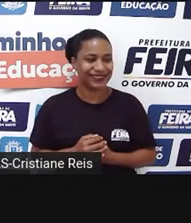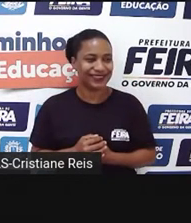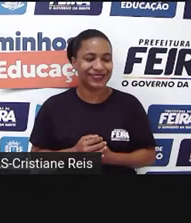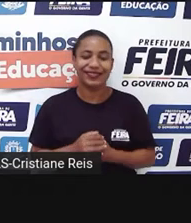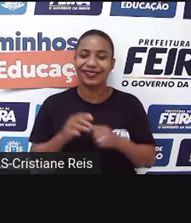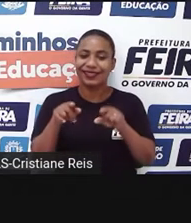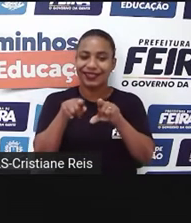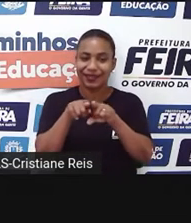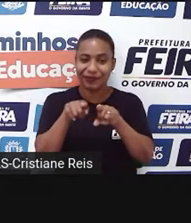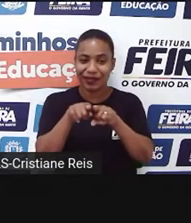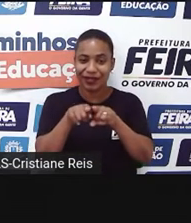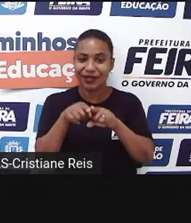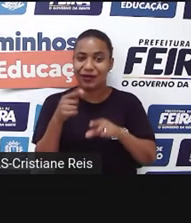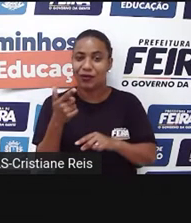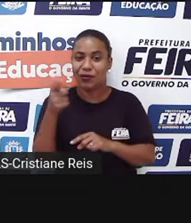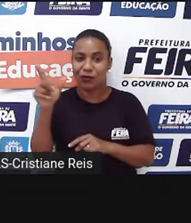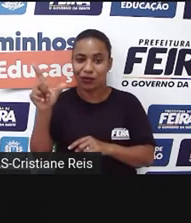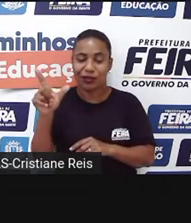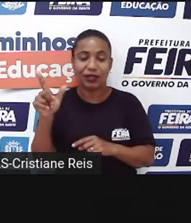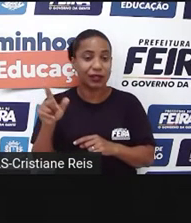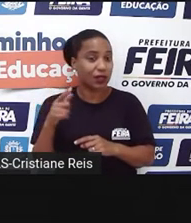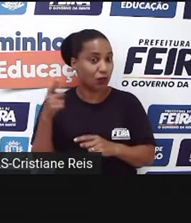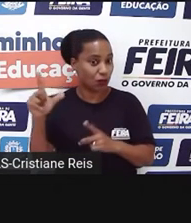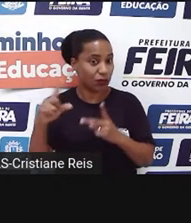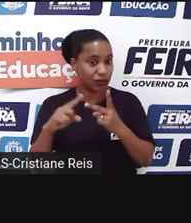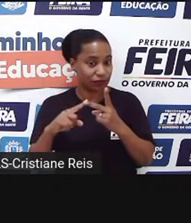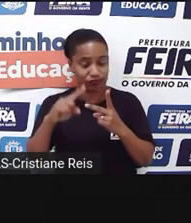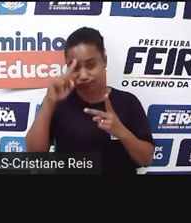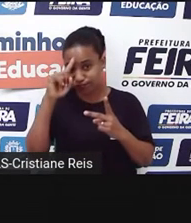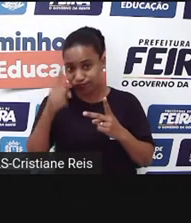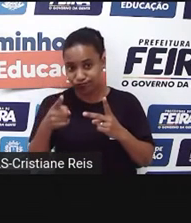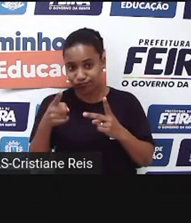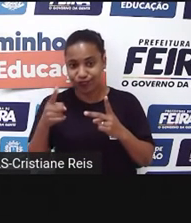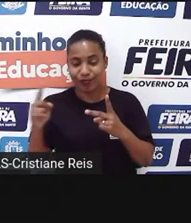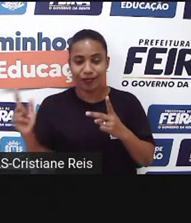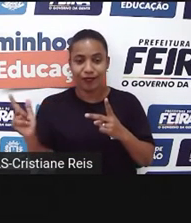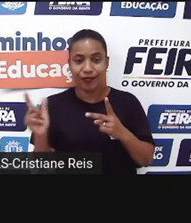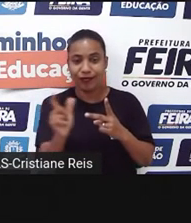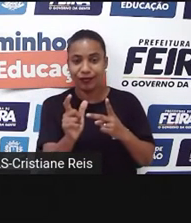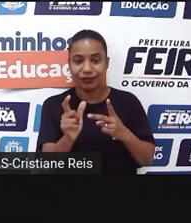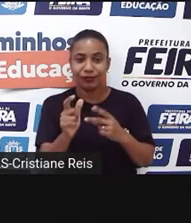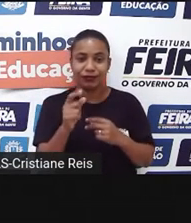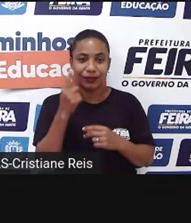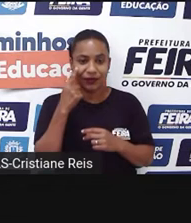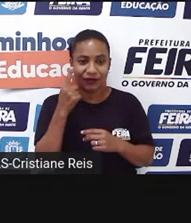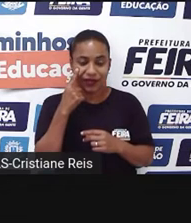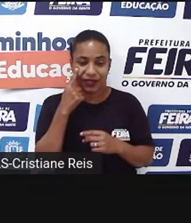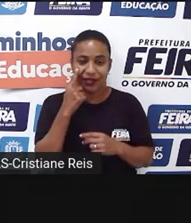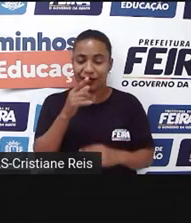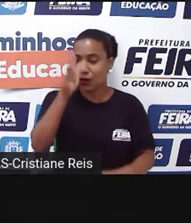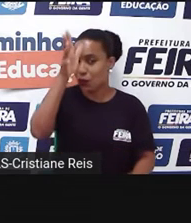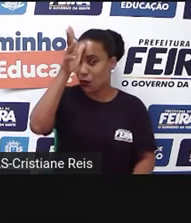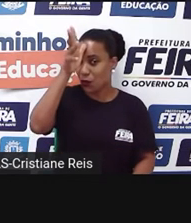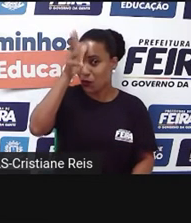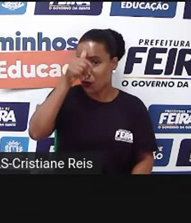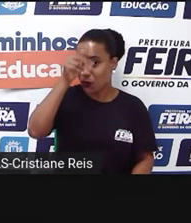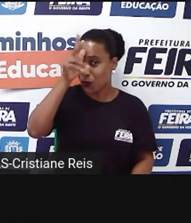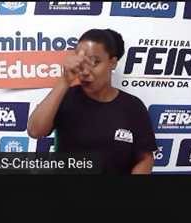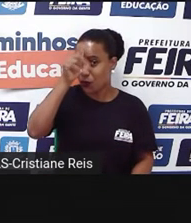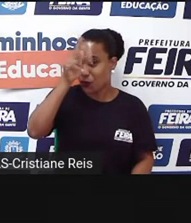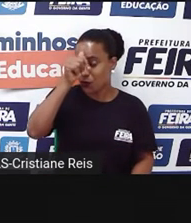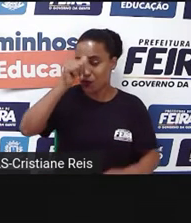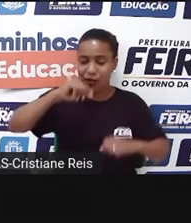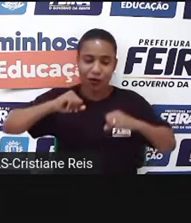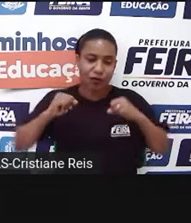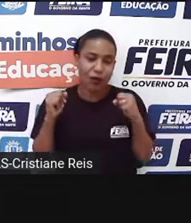depois, nós temos outra rubrica, a Cock Cross, né? Um galo canta. Então, repente, lá no